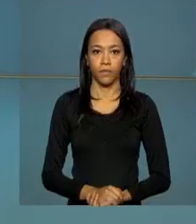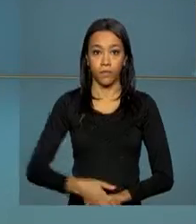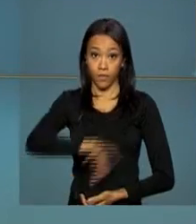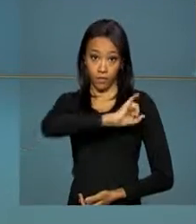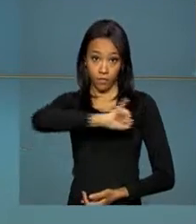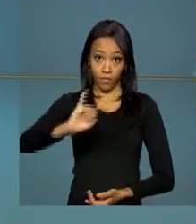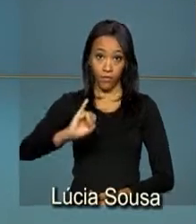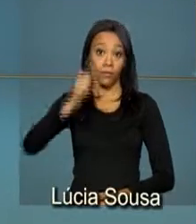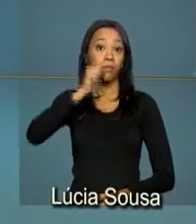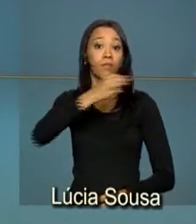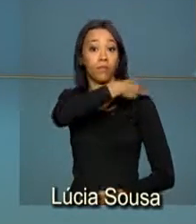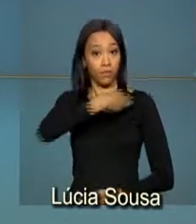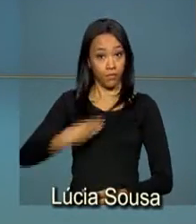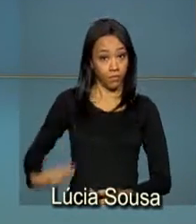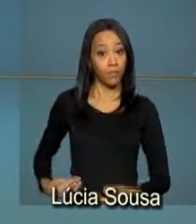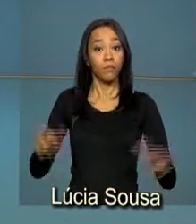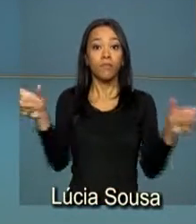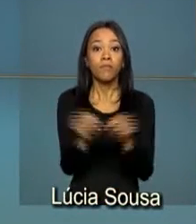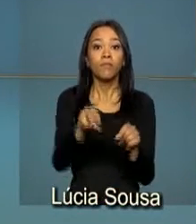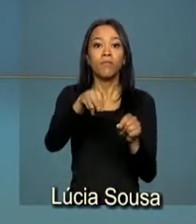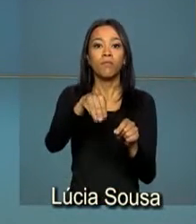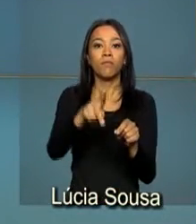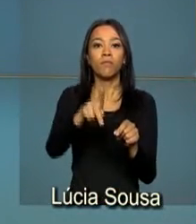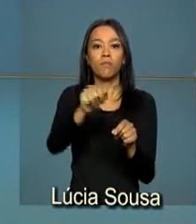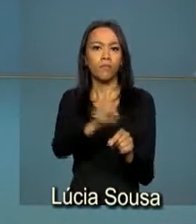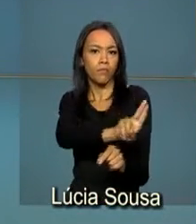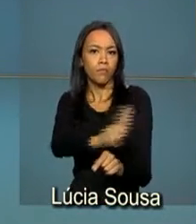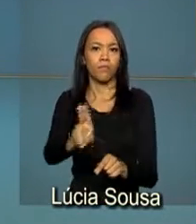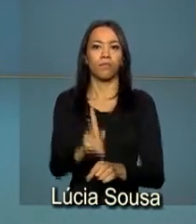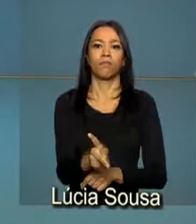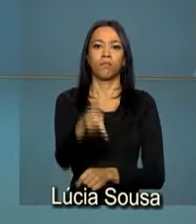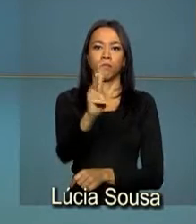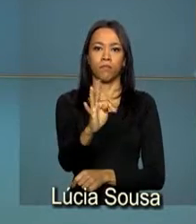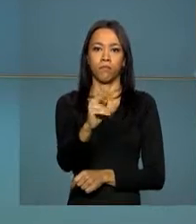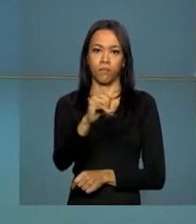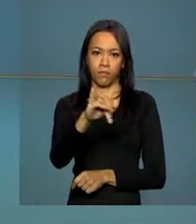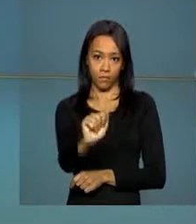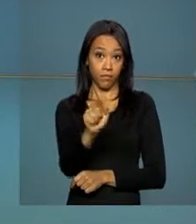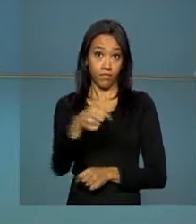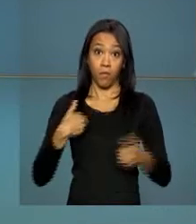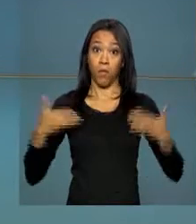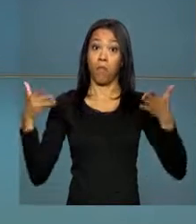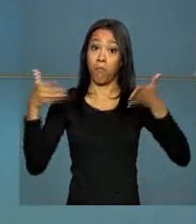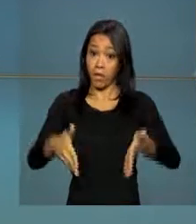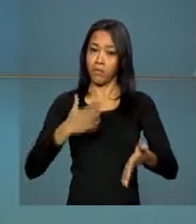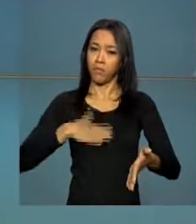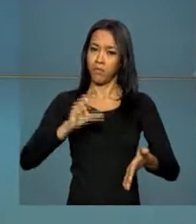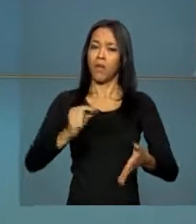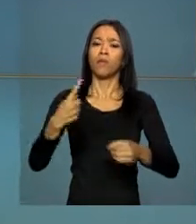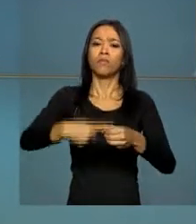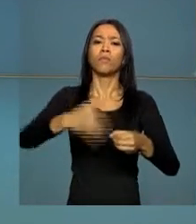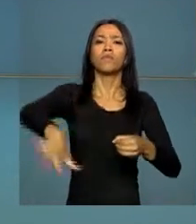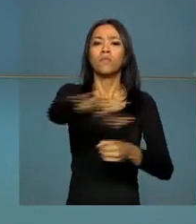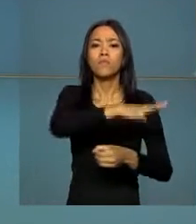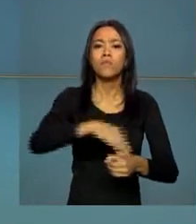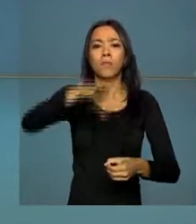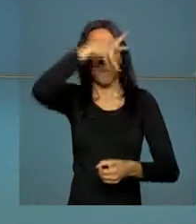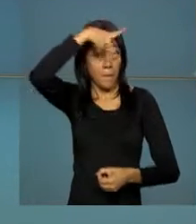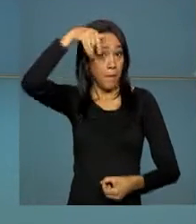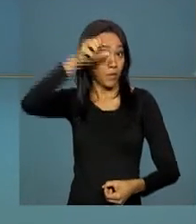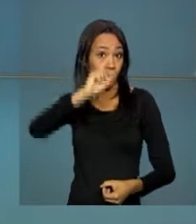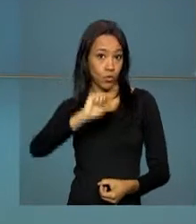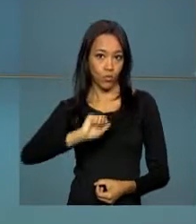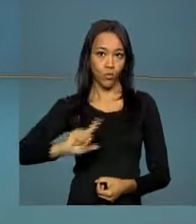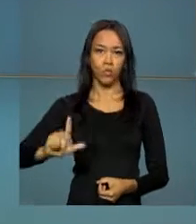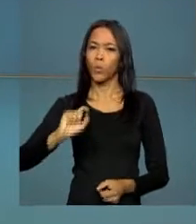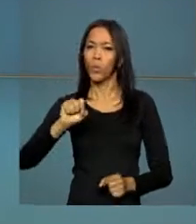Olá, a ministra da Agricultura, Pecuária e Abastecimento, Cátia Abreu, participa logo mais em Três Lagoas, Mato Grosso do Sul,